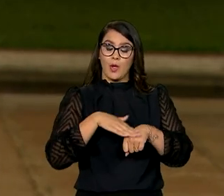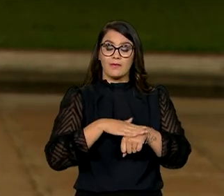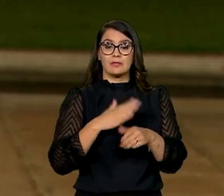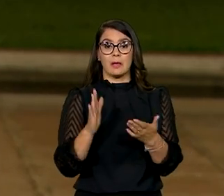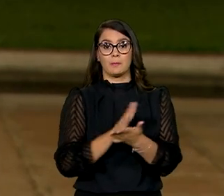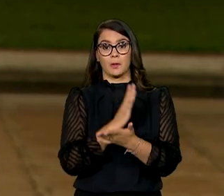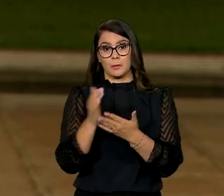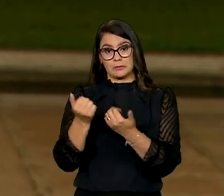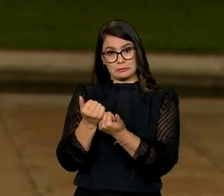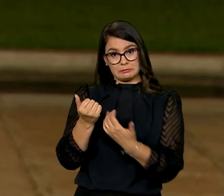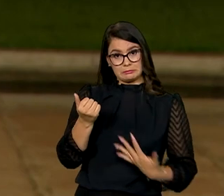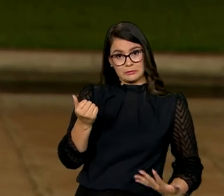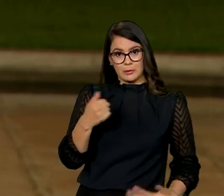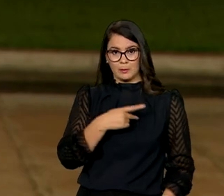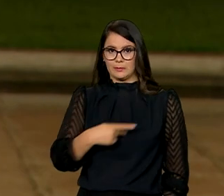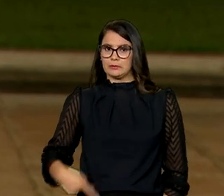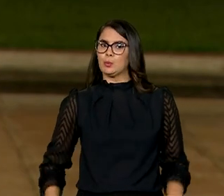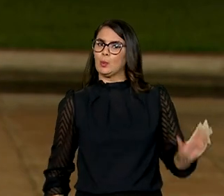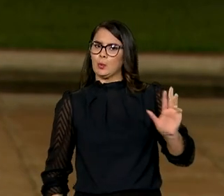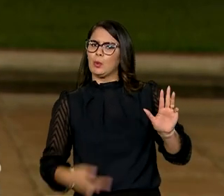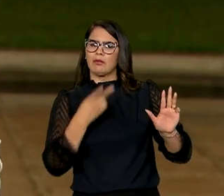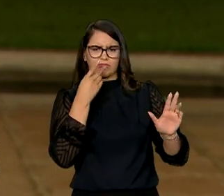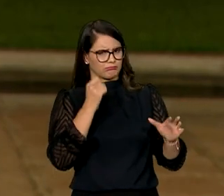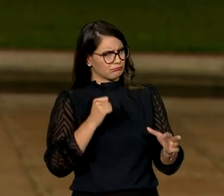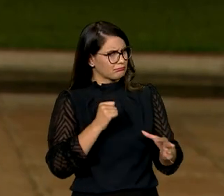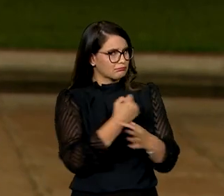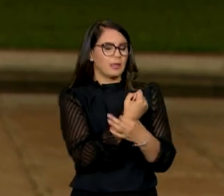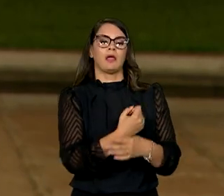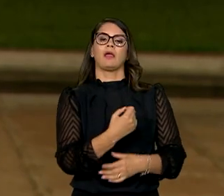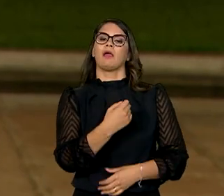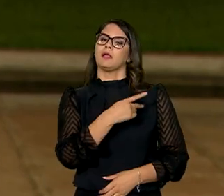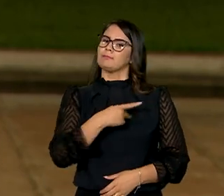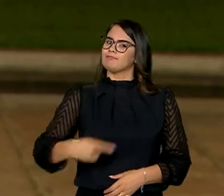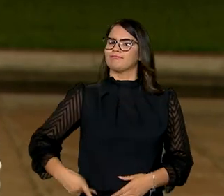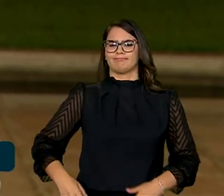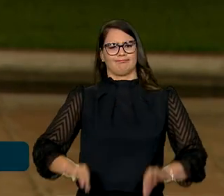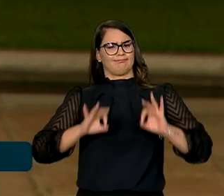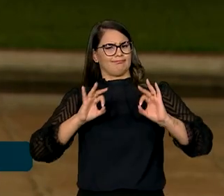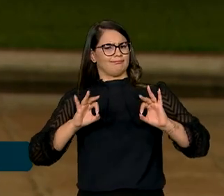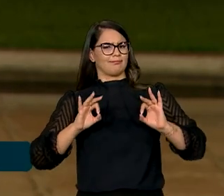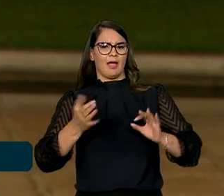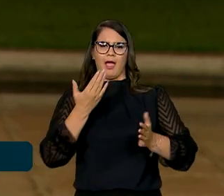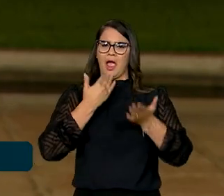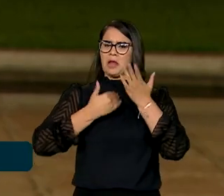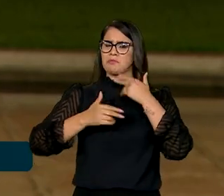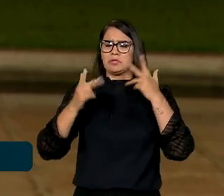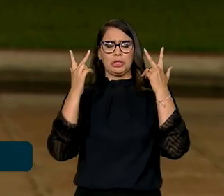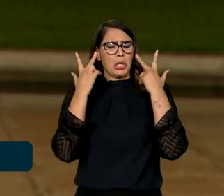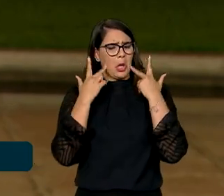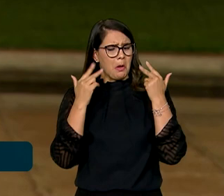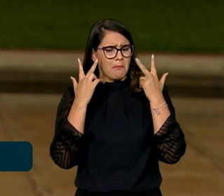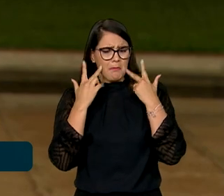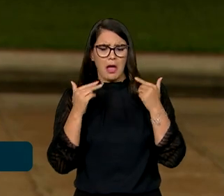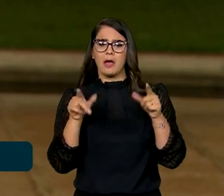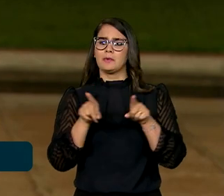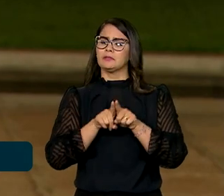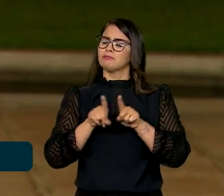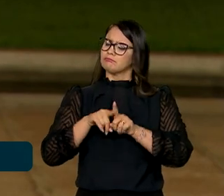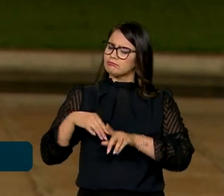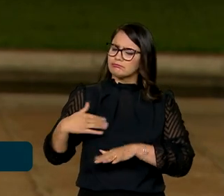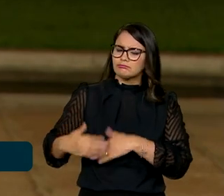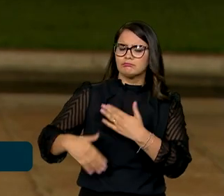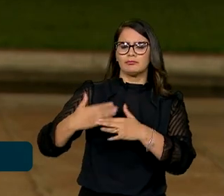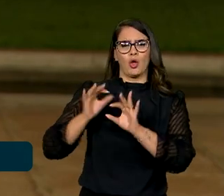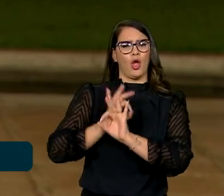assessores do presidente Lula e eles garantiram que o presidente está bem disposto, se alimenta normalmente e também evoluindo